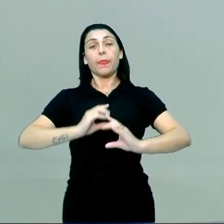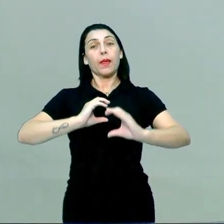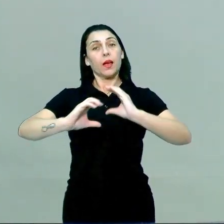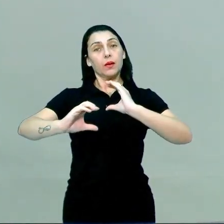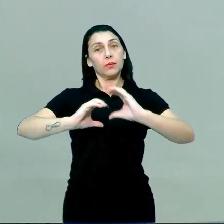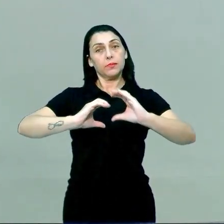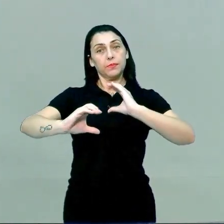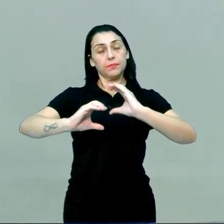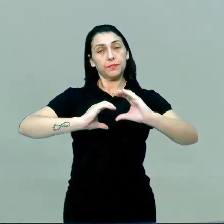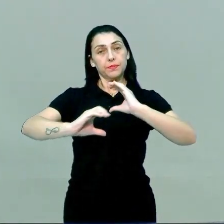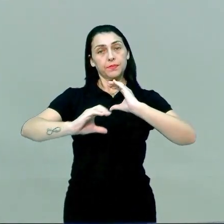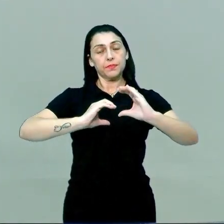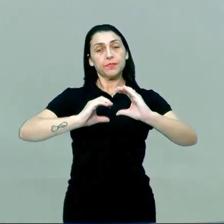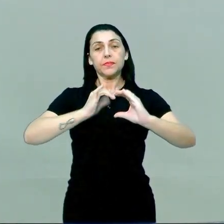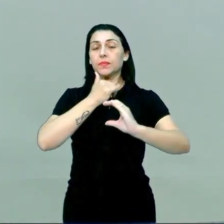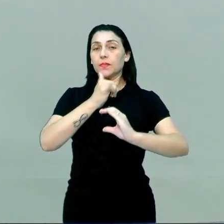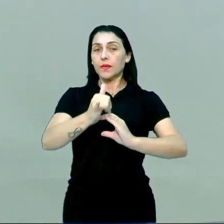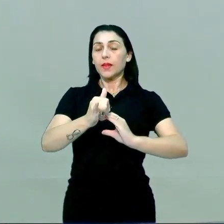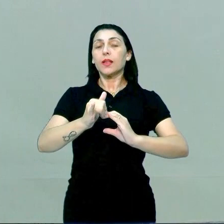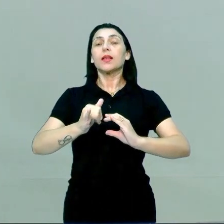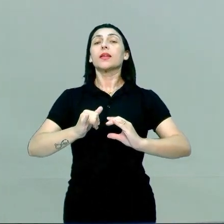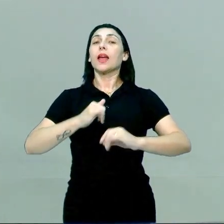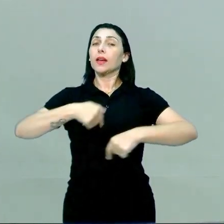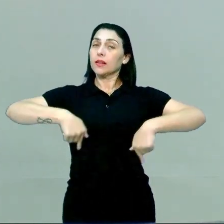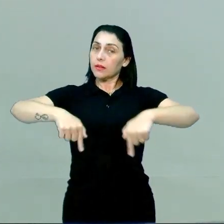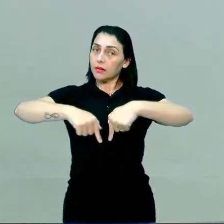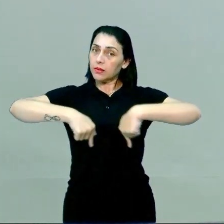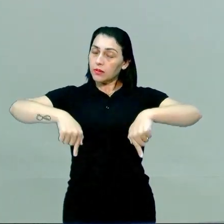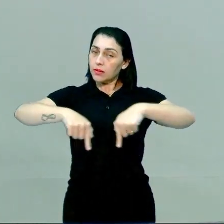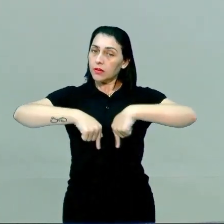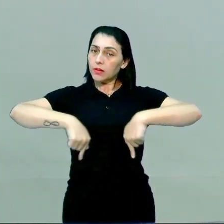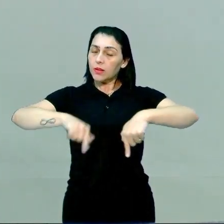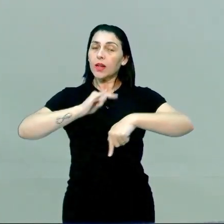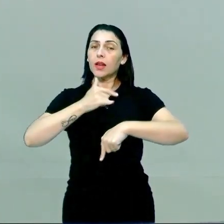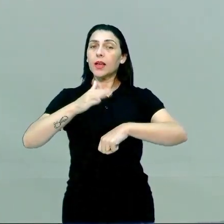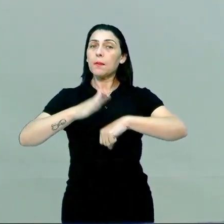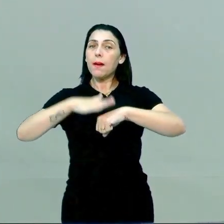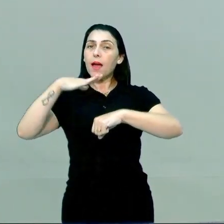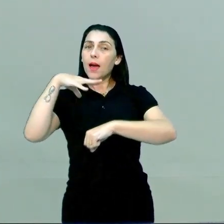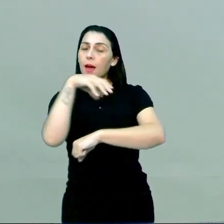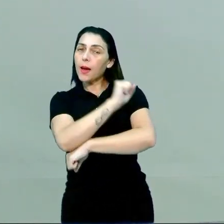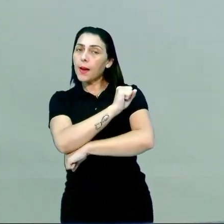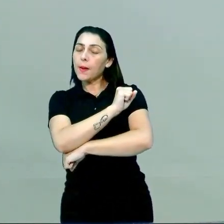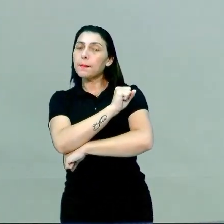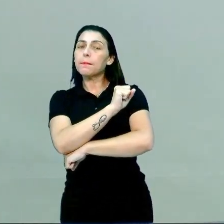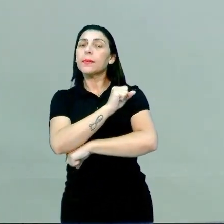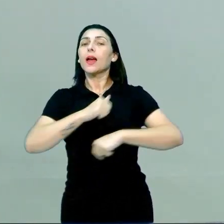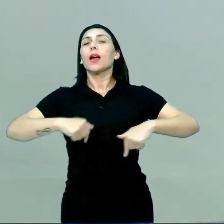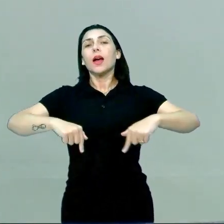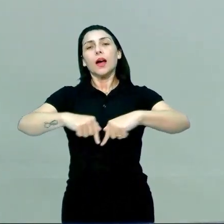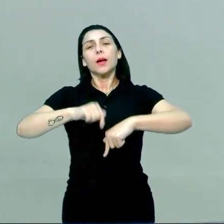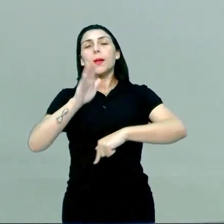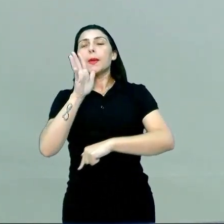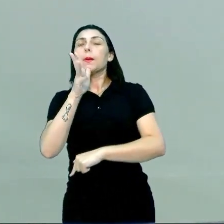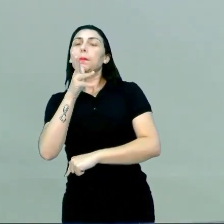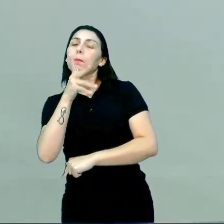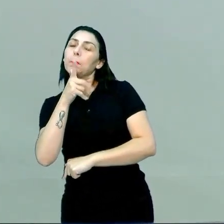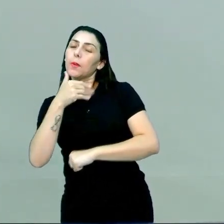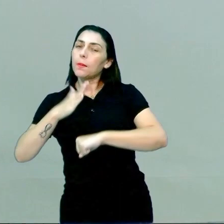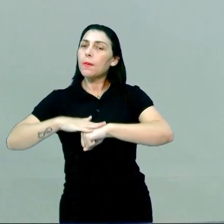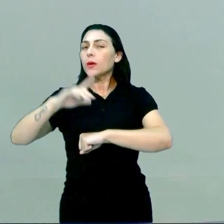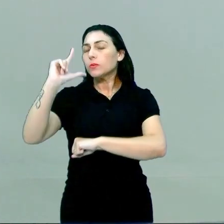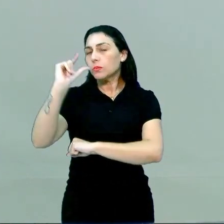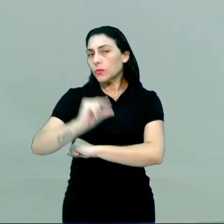comunicação elétrica e a comunicação química, a elétrica é mais rápida. A química, né, que é realizada pelos